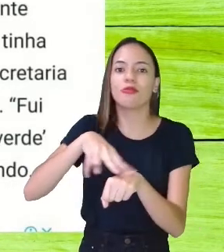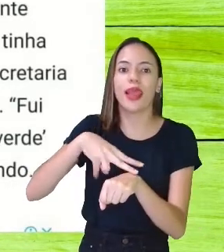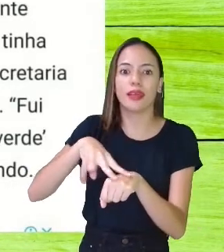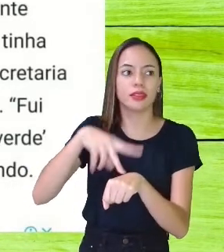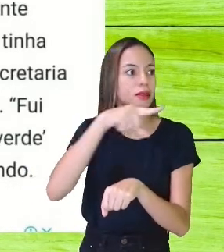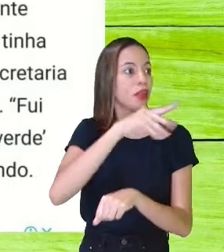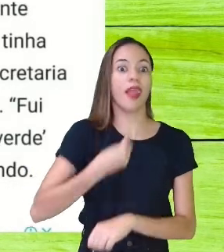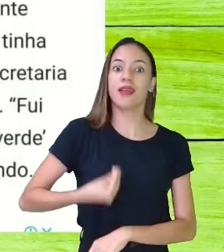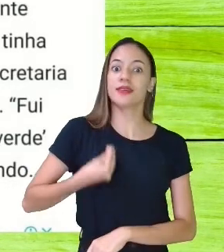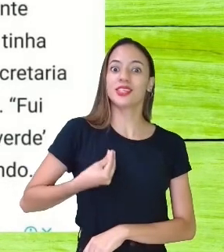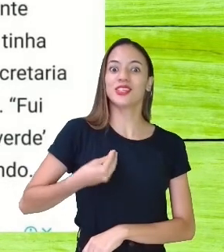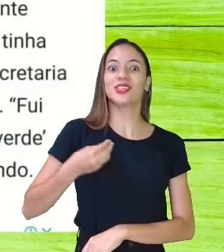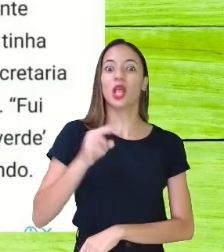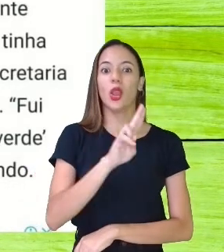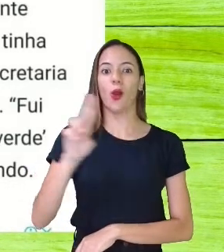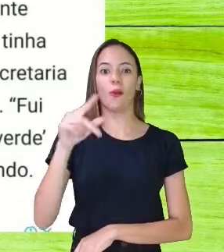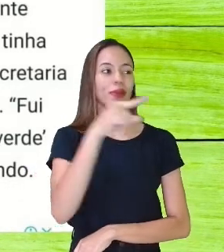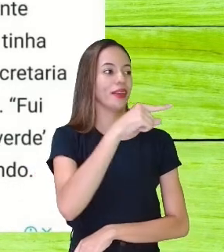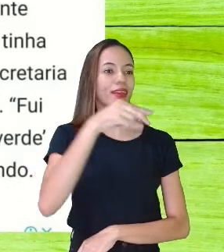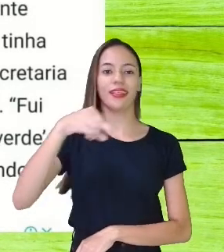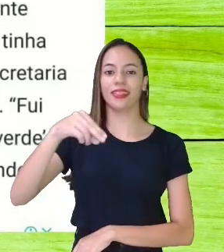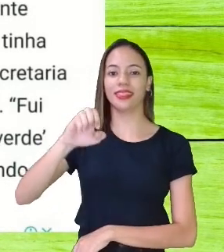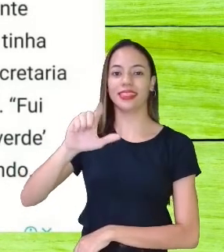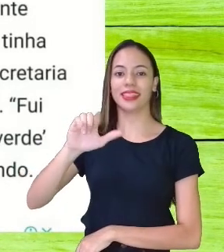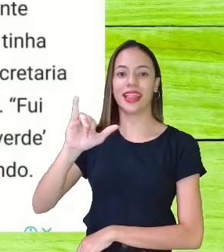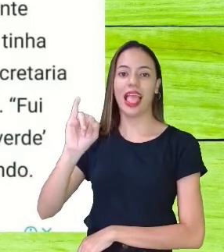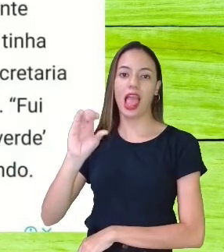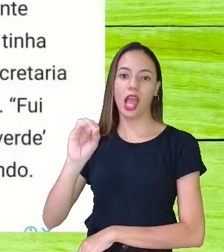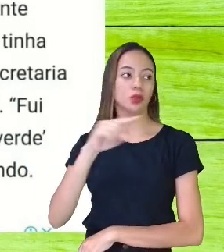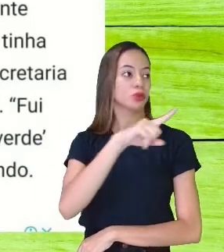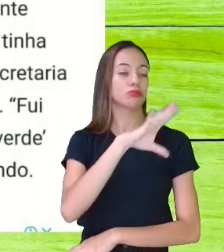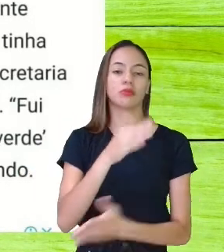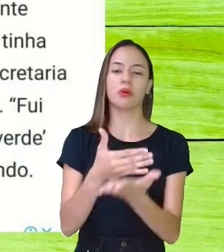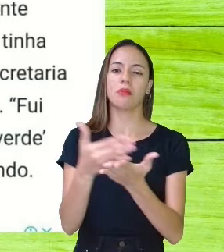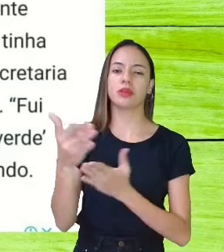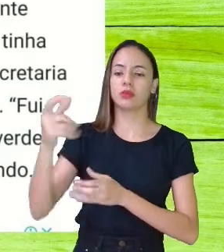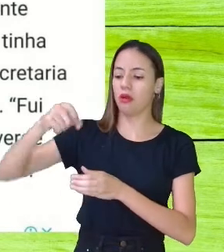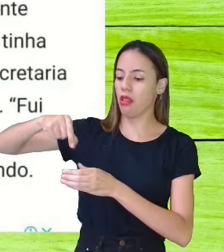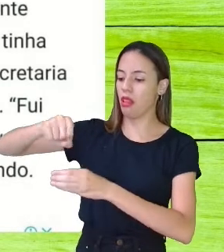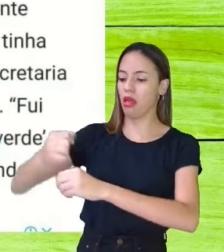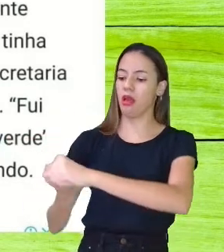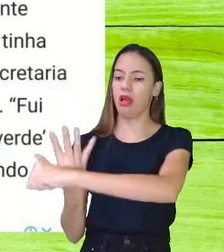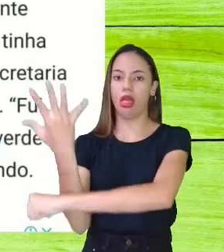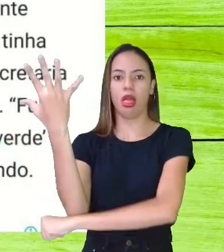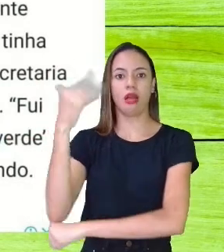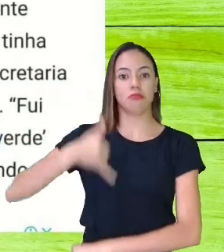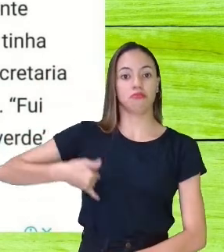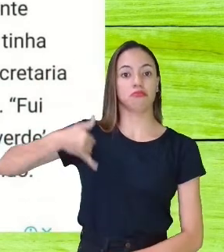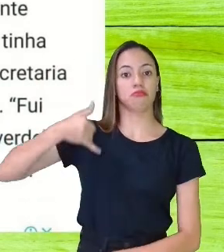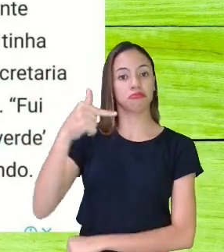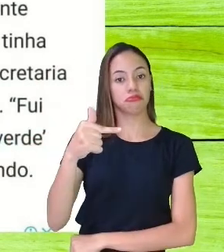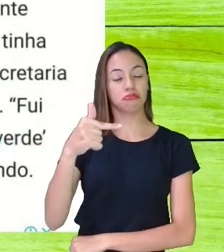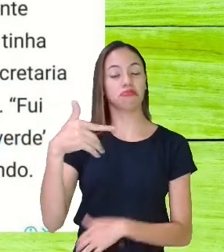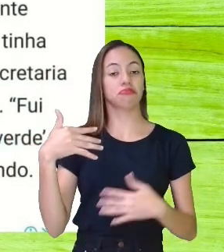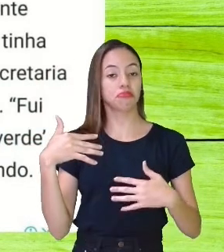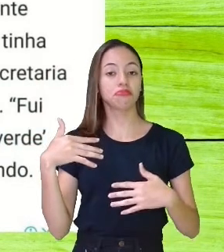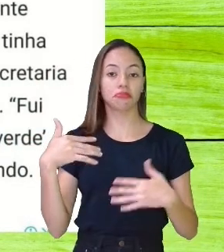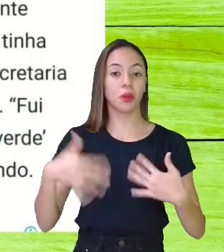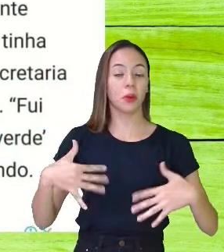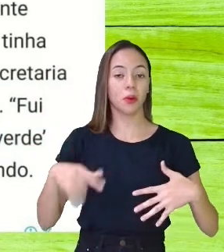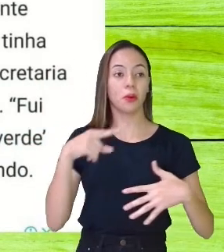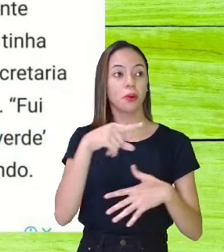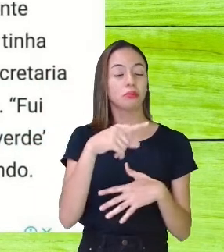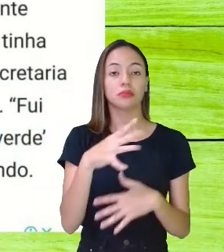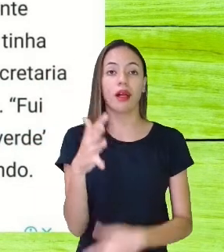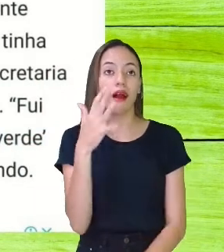existe, e se chama Nélio Fonseca. Começou a plantar árvores, ó, quando tinha apenas 8 anos de idade. Fascinado pelas